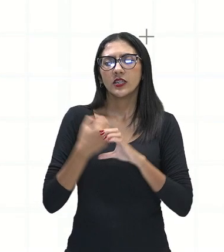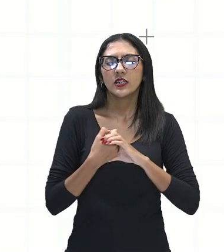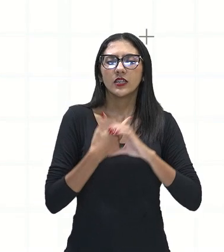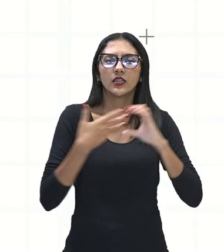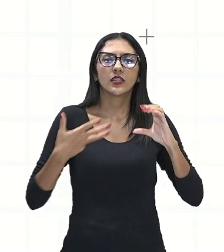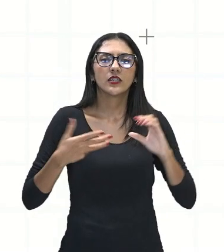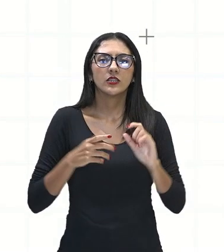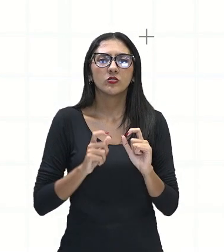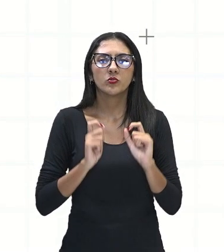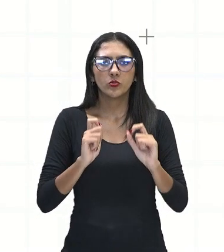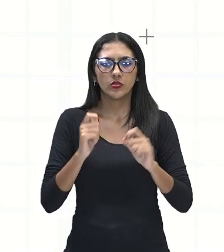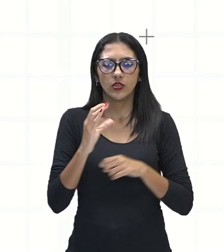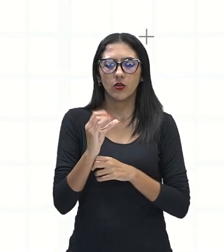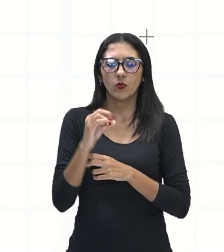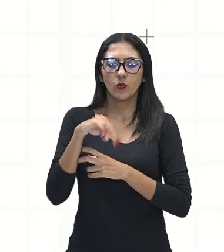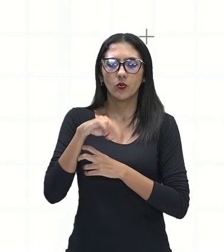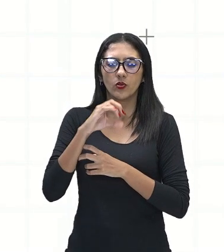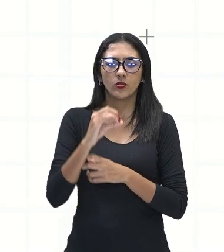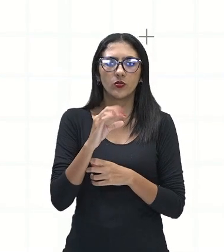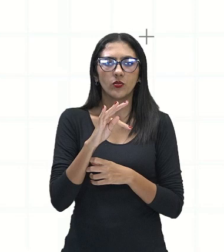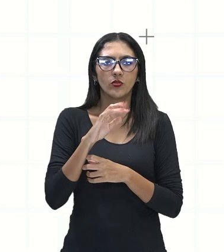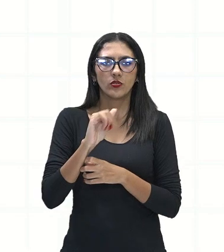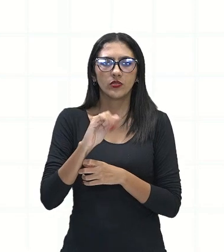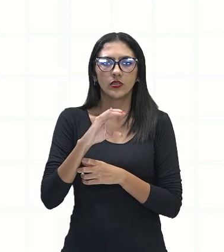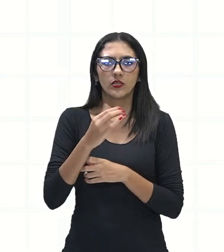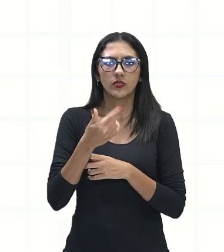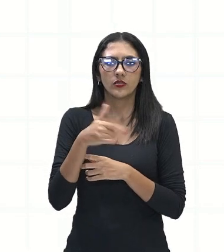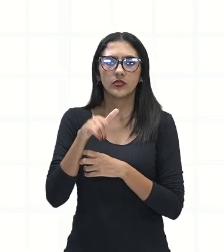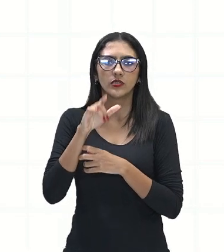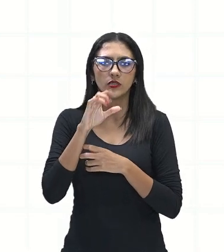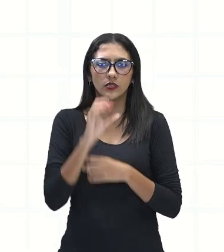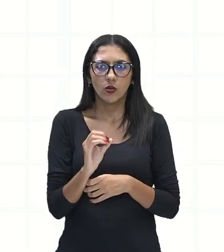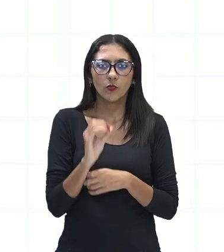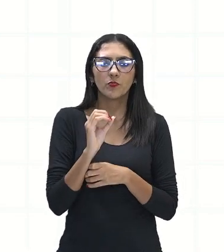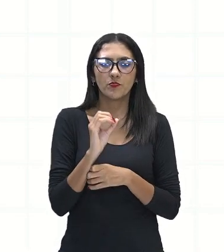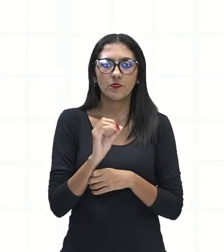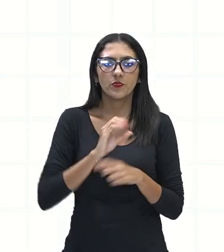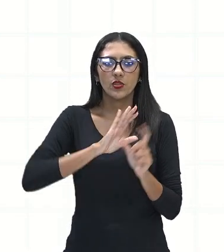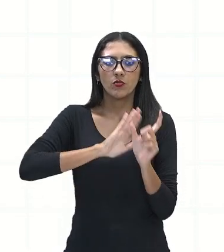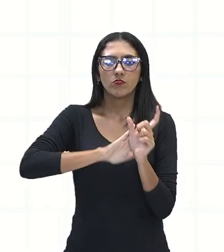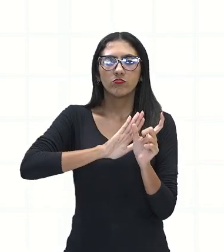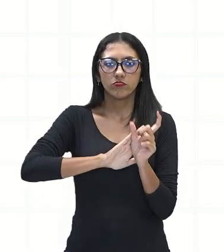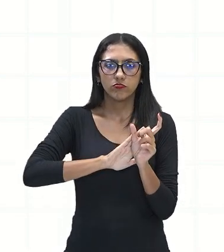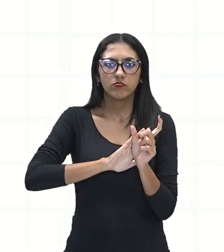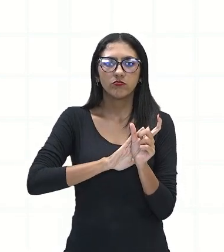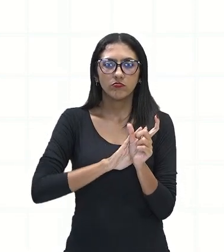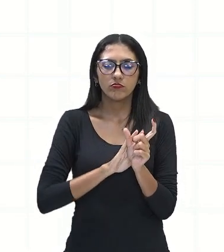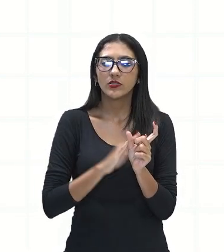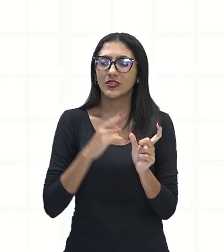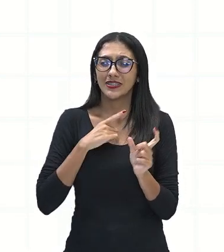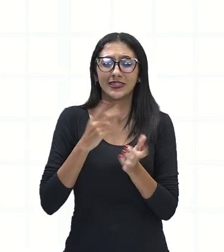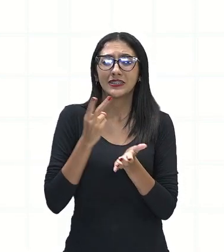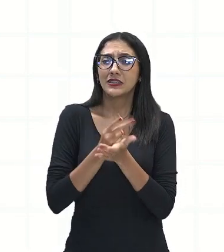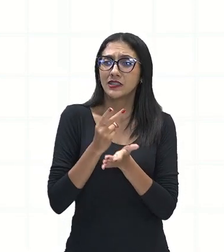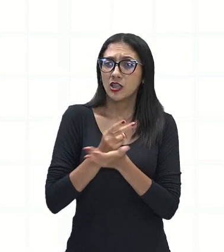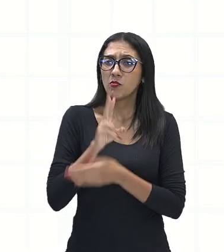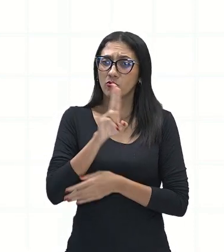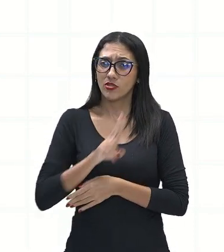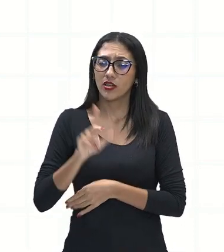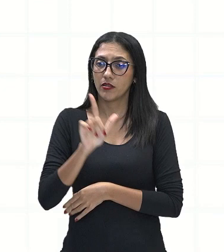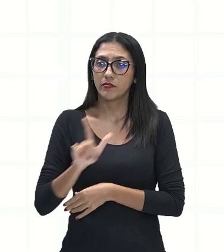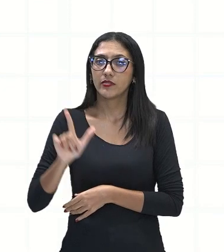pela conotação. Ou seja, na literatura, nós vamos utilizar muito a linguagem conotativa, né? Porque